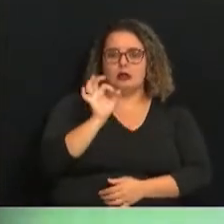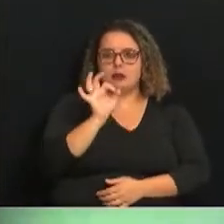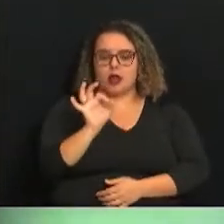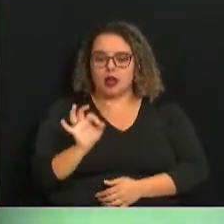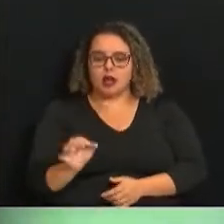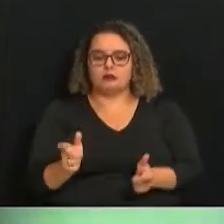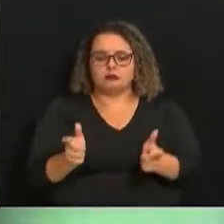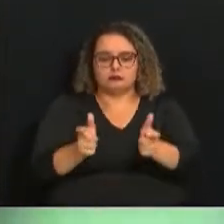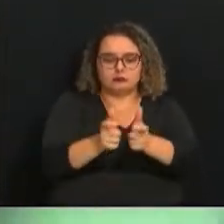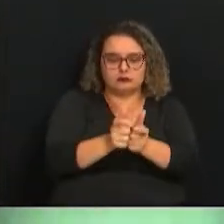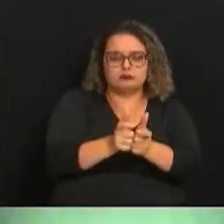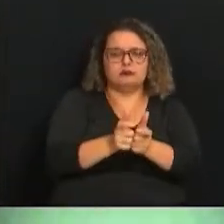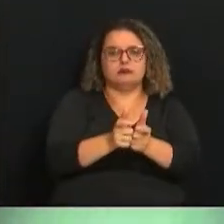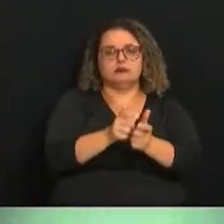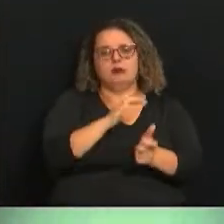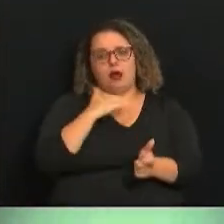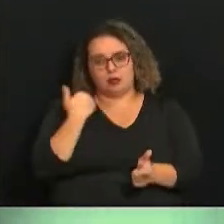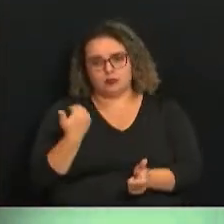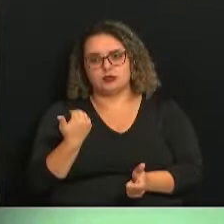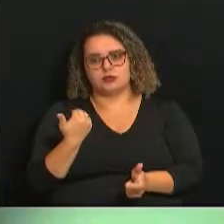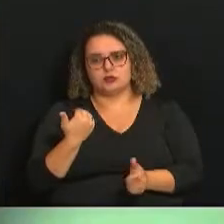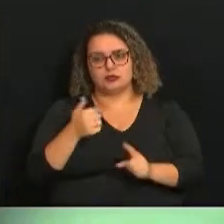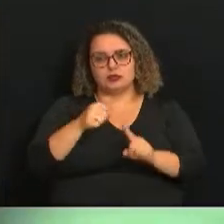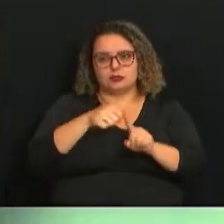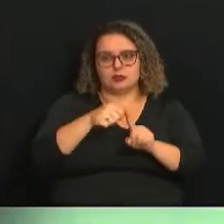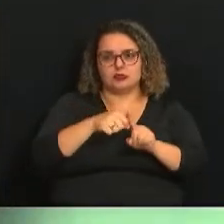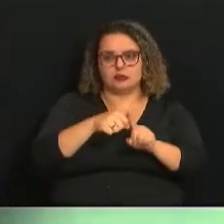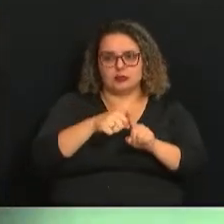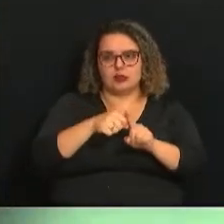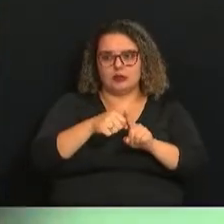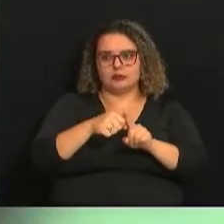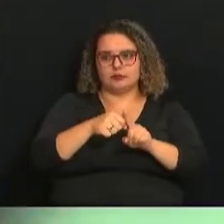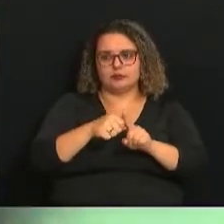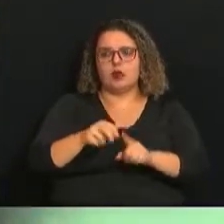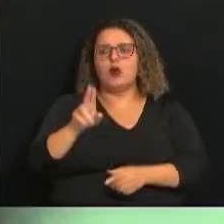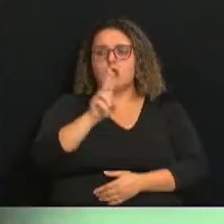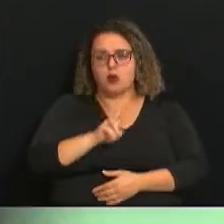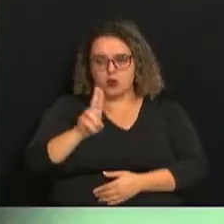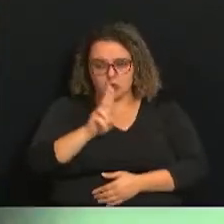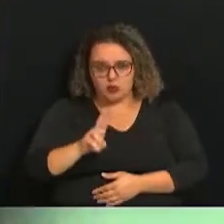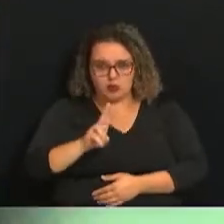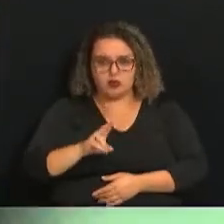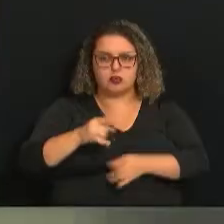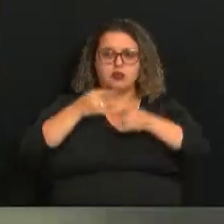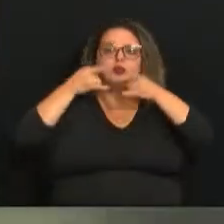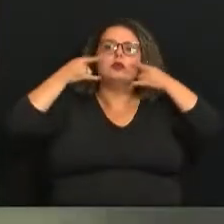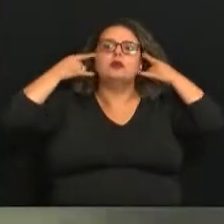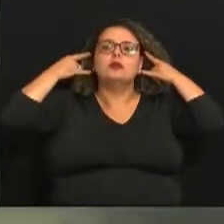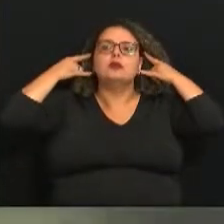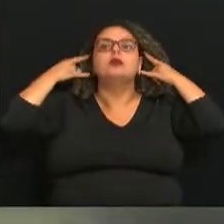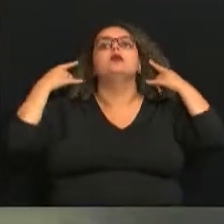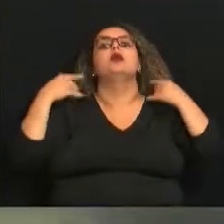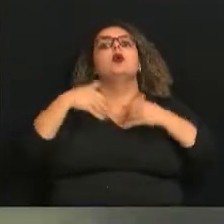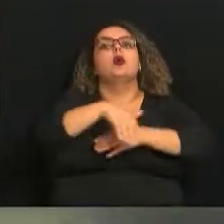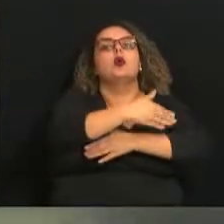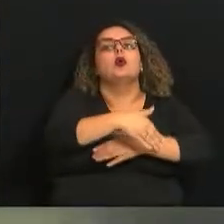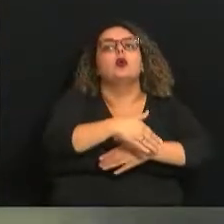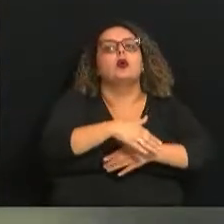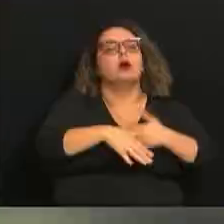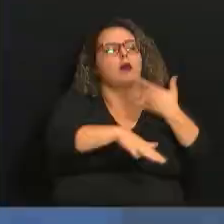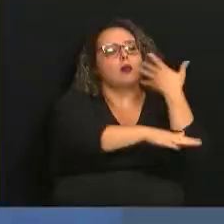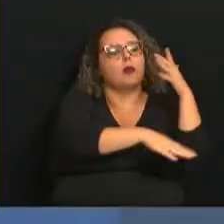por Covid-19 no último mês no Estado. O uso de máscara é opcional em locais como vias públicas, parques,